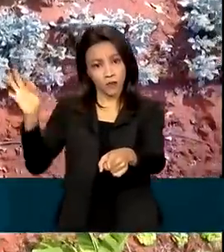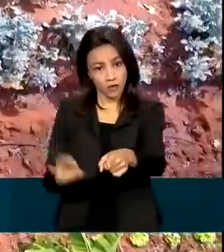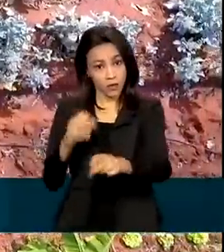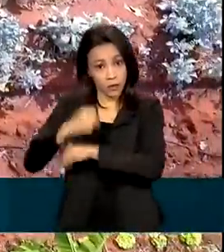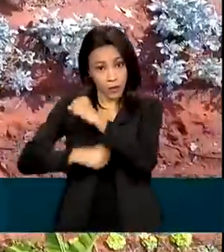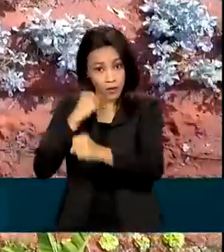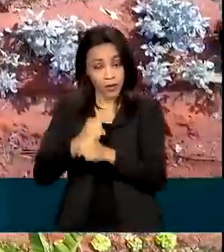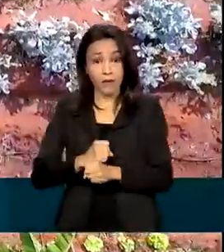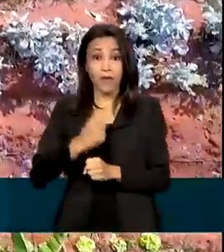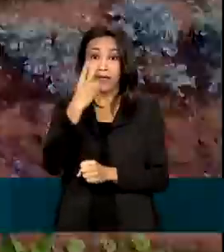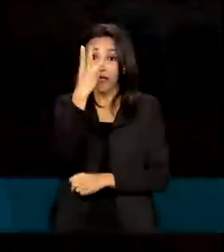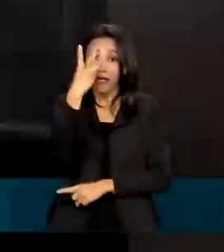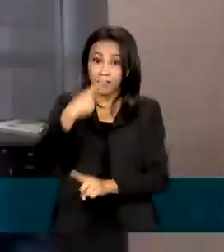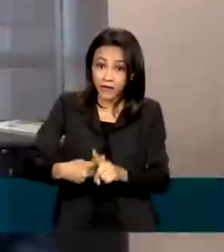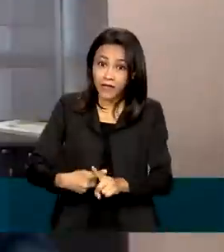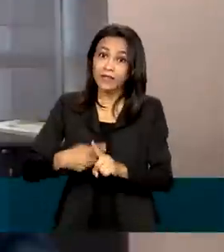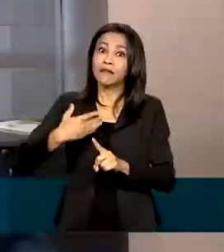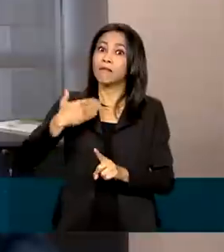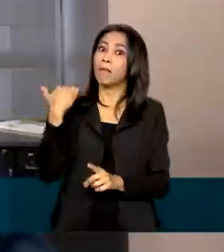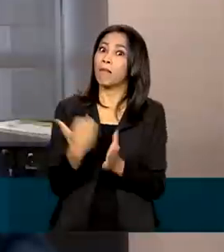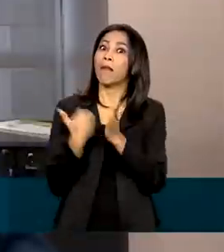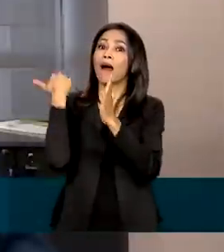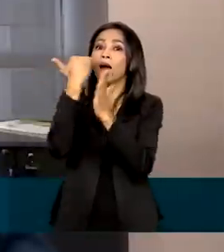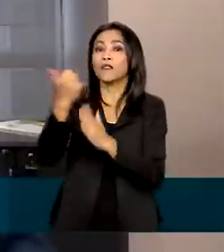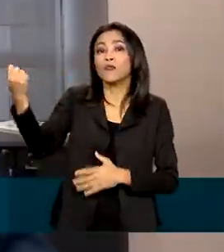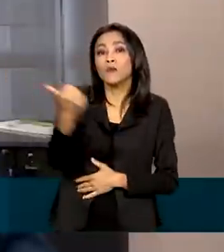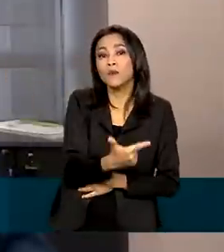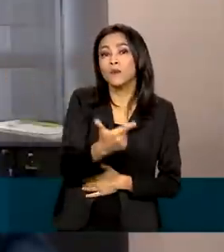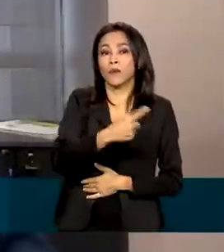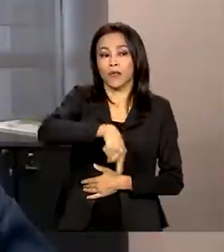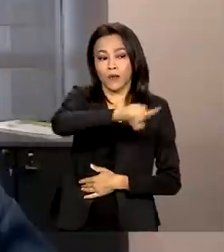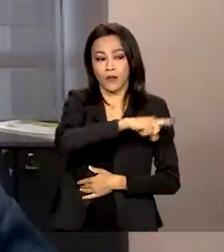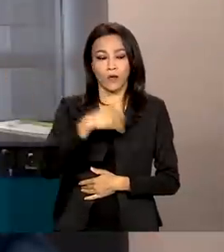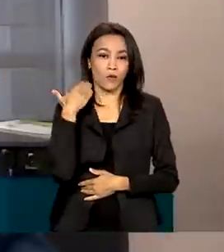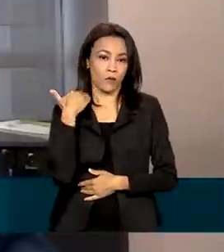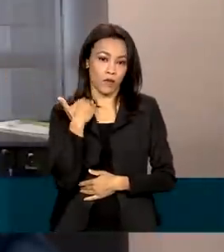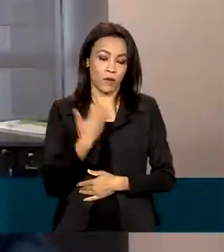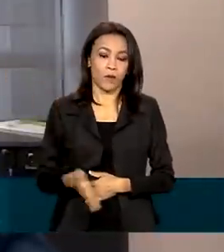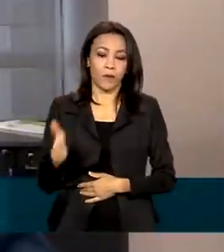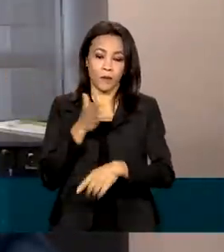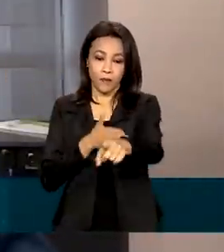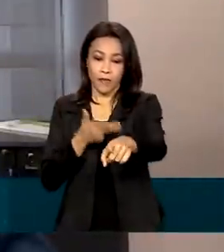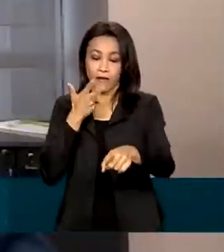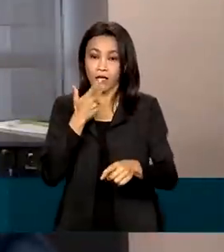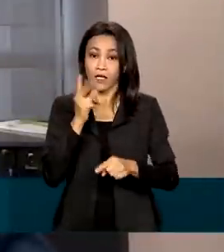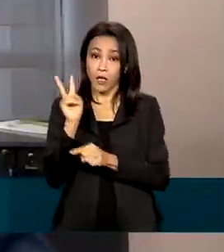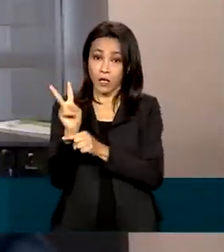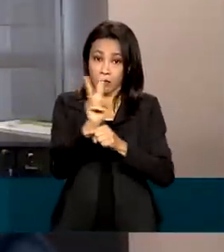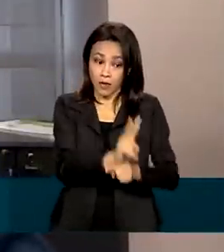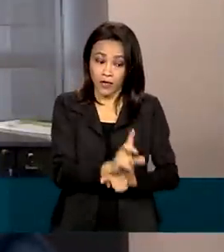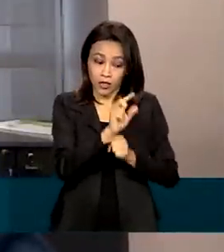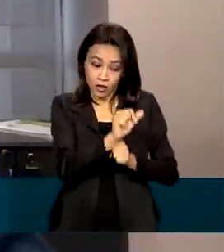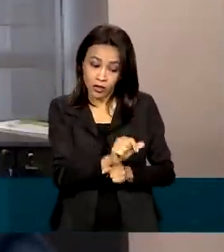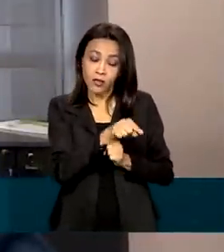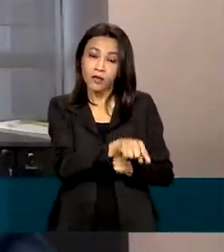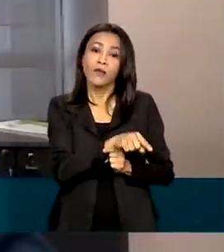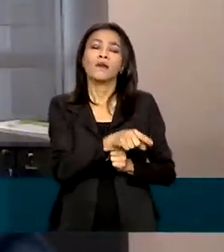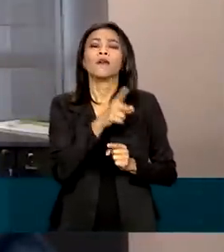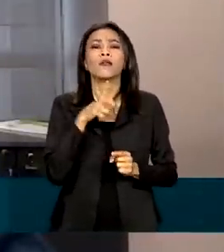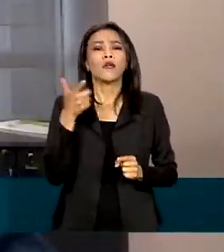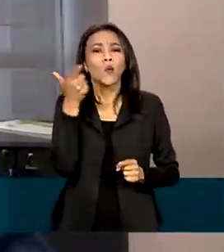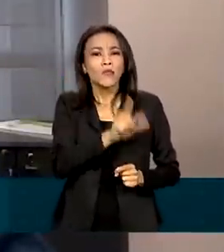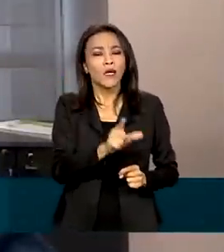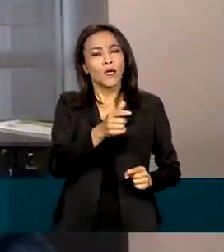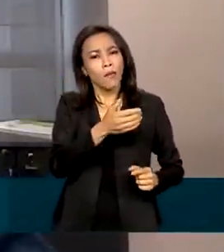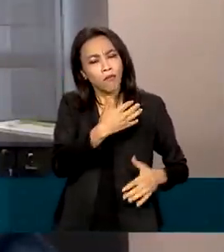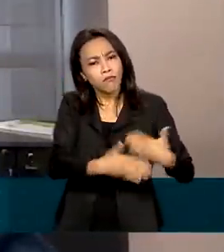maior do que os bancos. Onde tem atuação de uma cooperativa de crédito, pautada em todo o ciclo sustentável, de dinheiro que a capta na